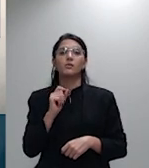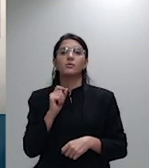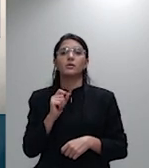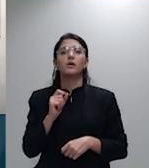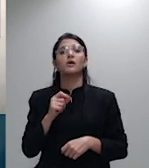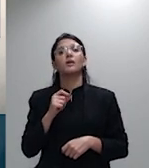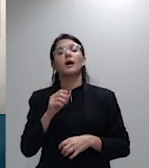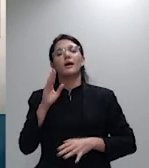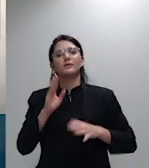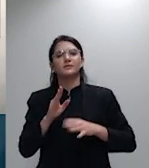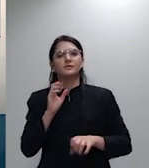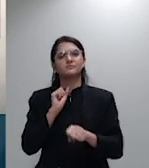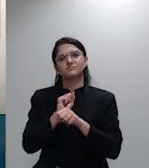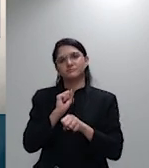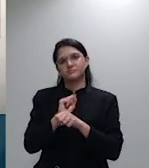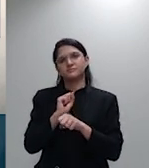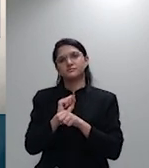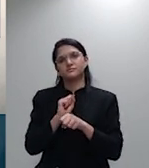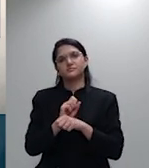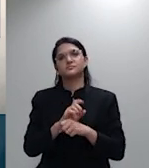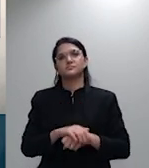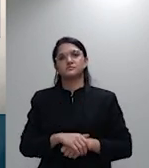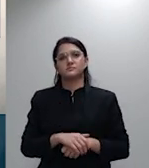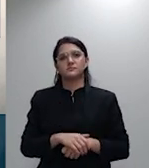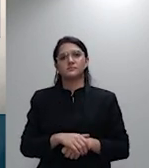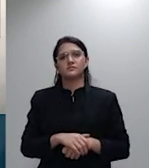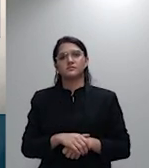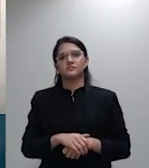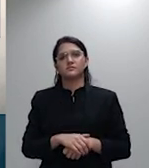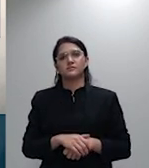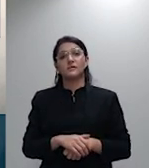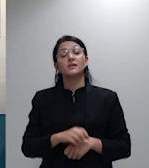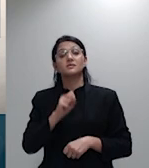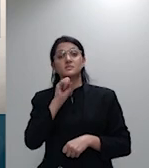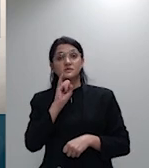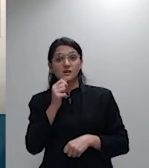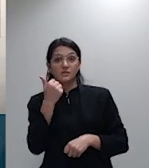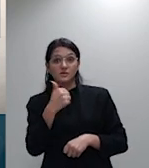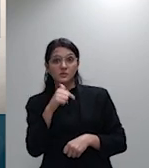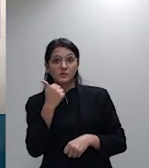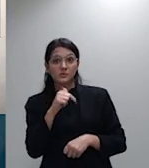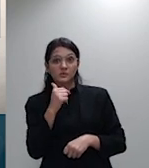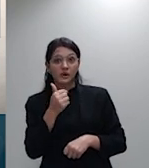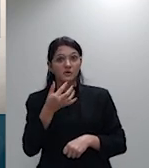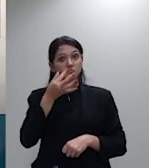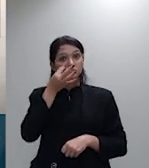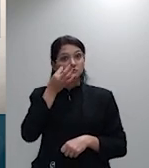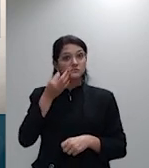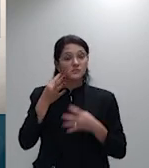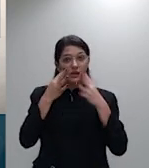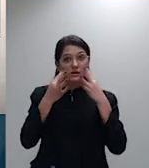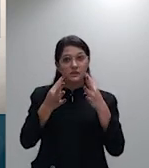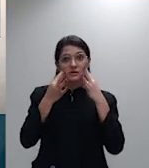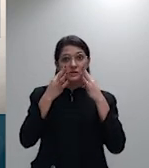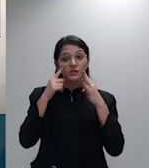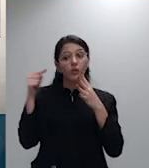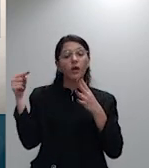apreciação lá no curso dessa nova demanda dos recursos cabíveis